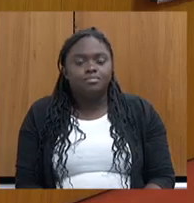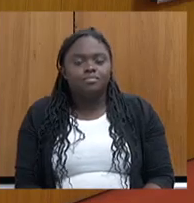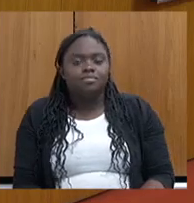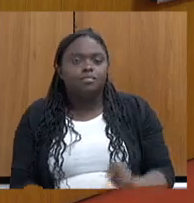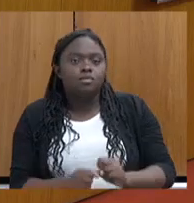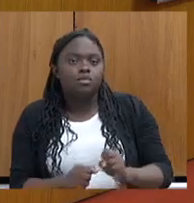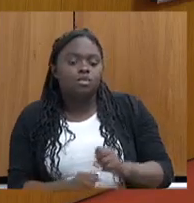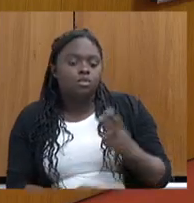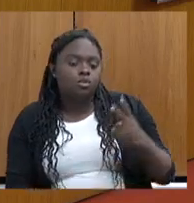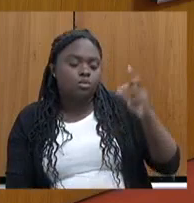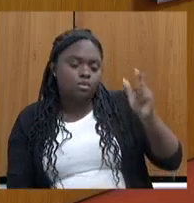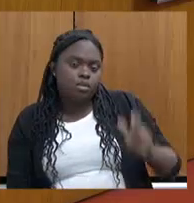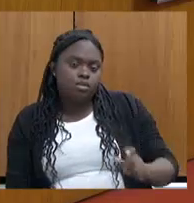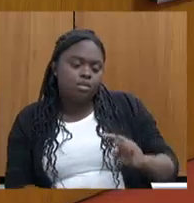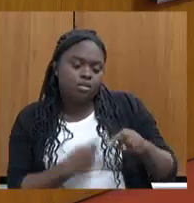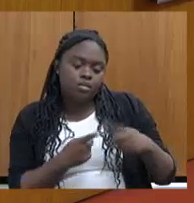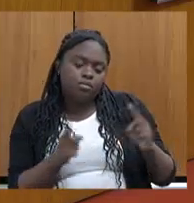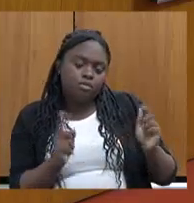sim, claro.